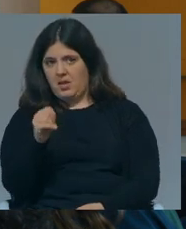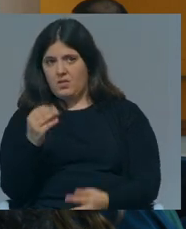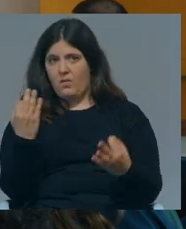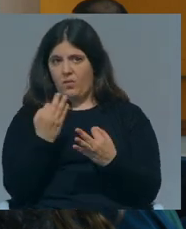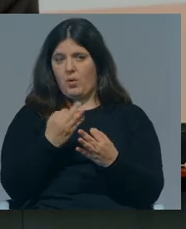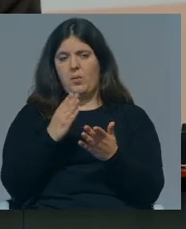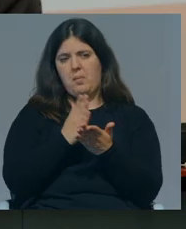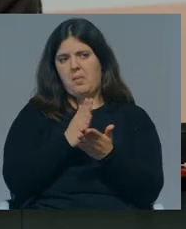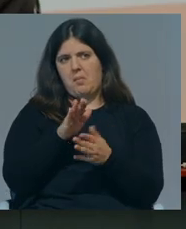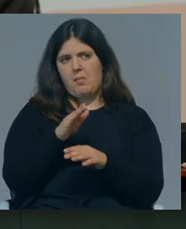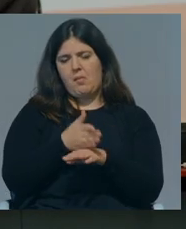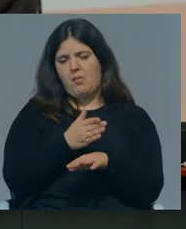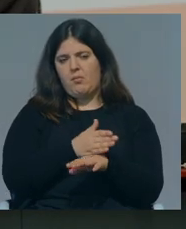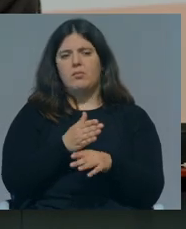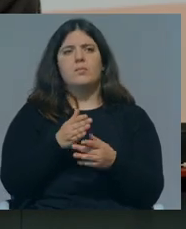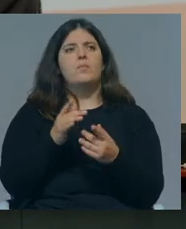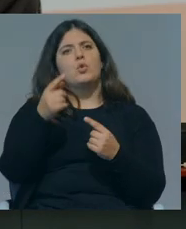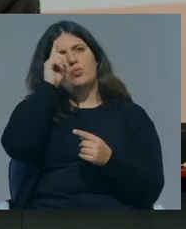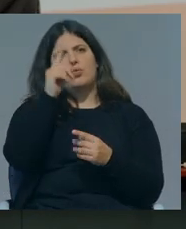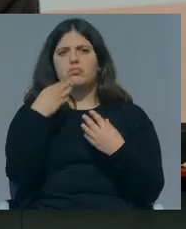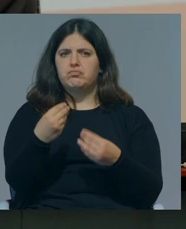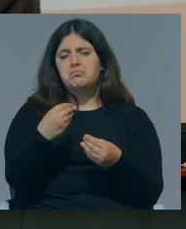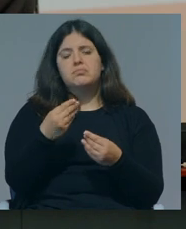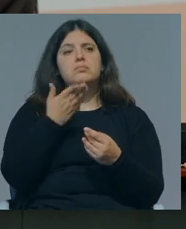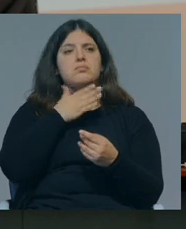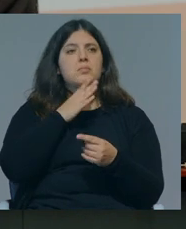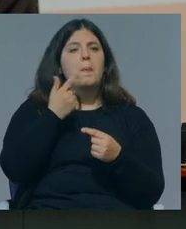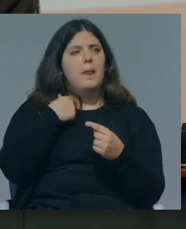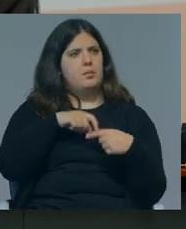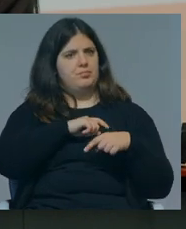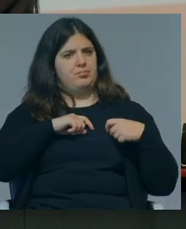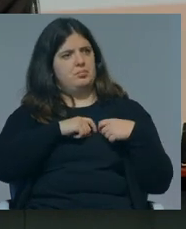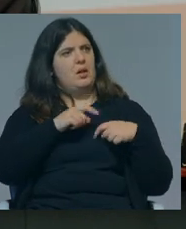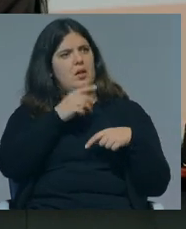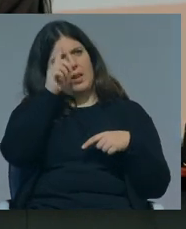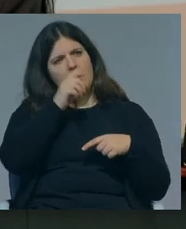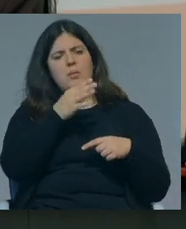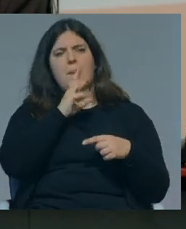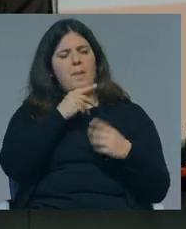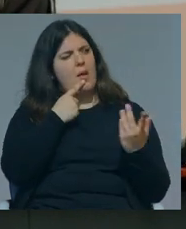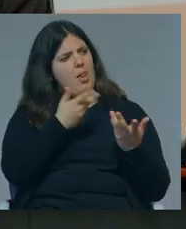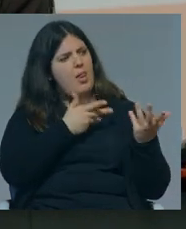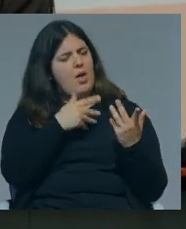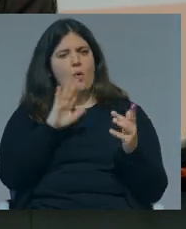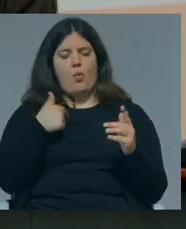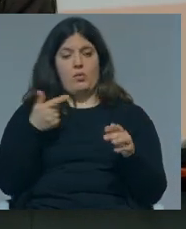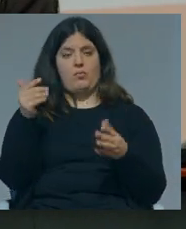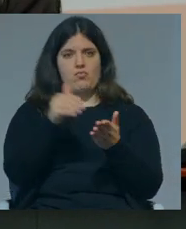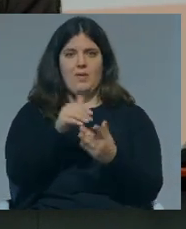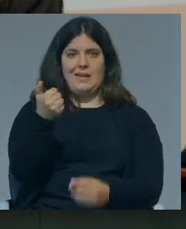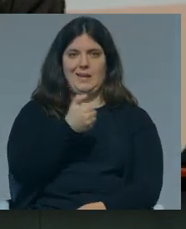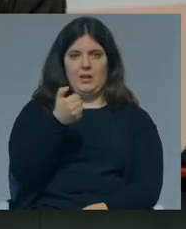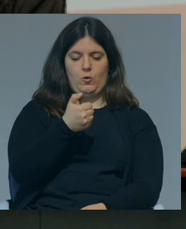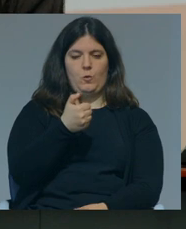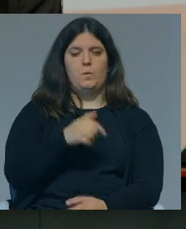e, tudo bem, os professores, por acaso, são bastante competentes mas uma coisa que me chocou muito na altura, eu lembro-me ter esta conversa com a minha mãe, quando eu cheguei ao quinto ano, foi